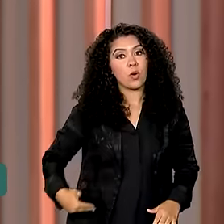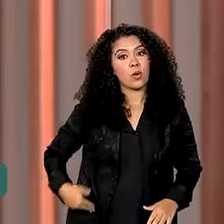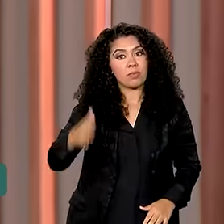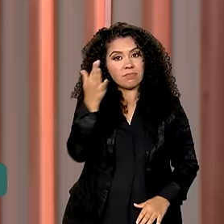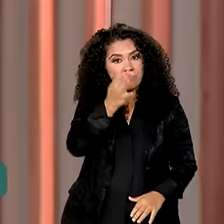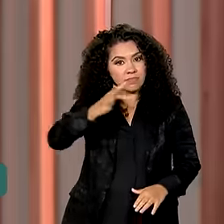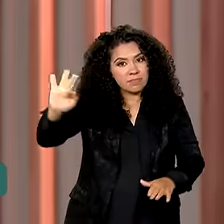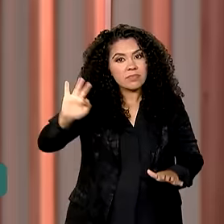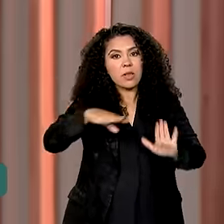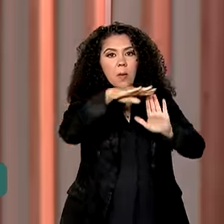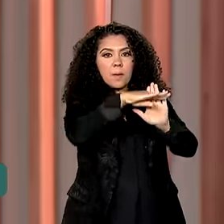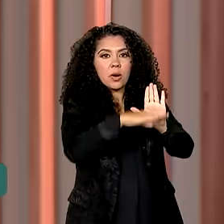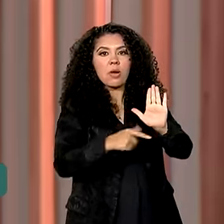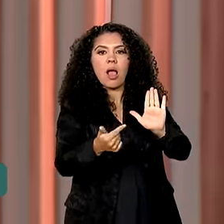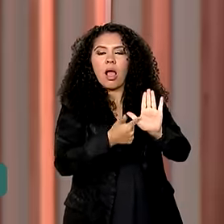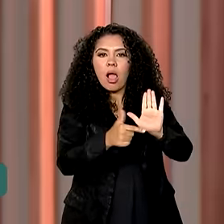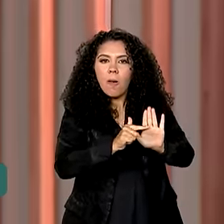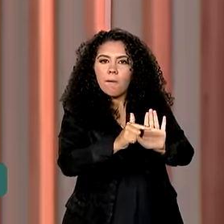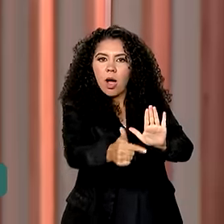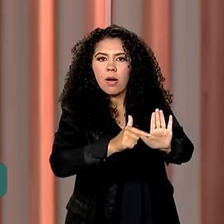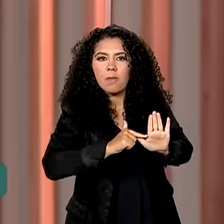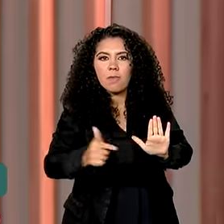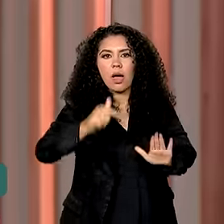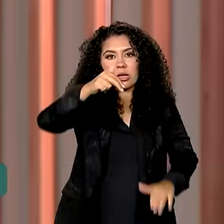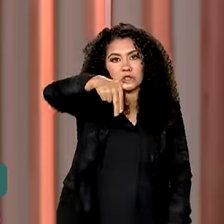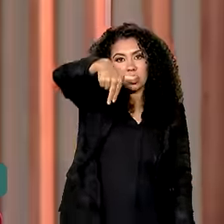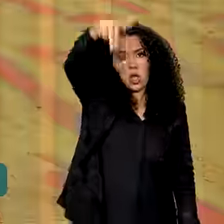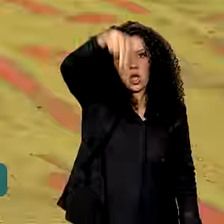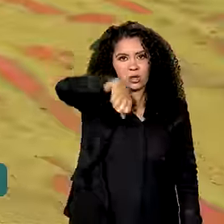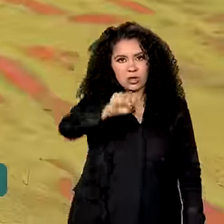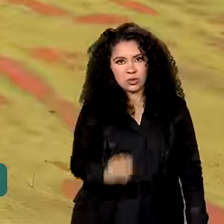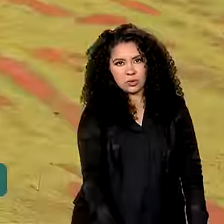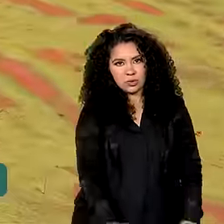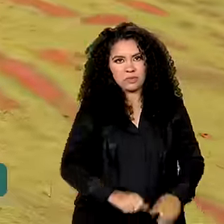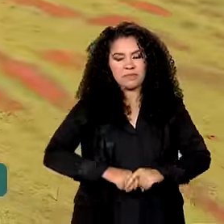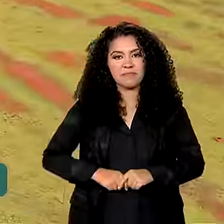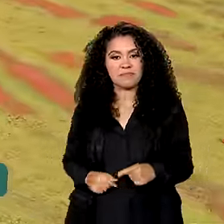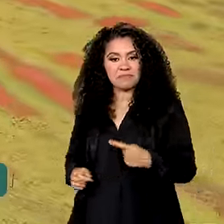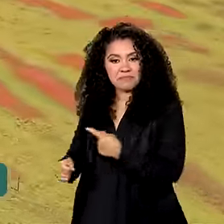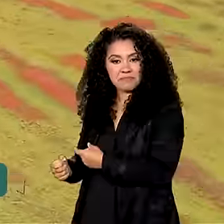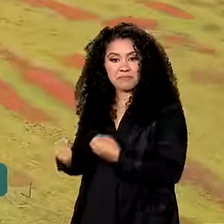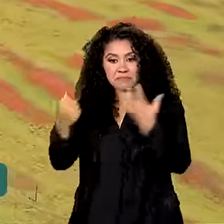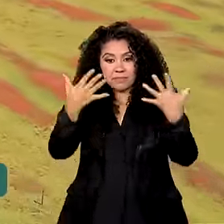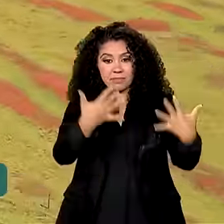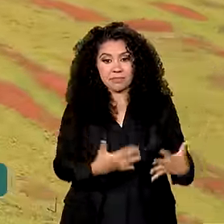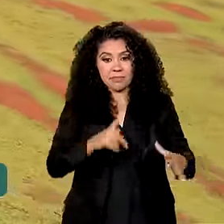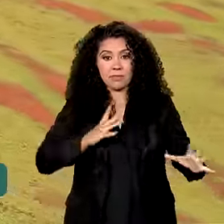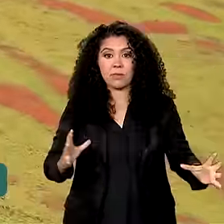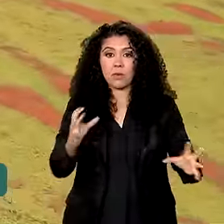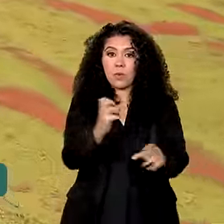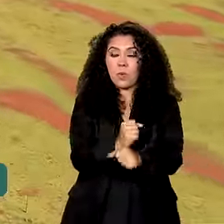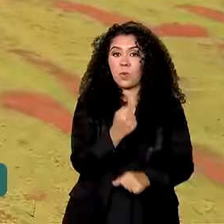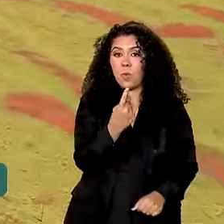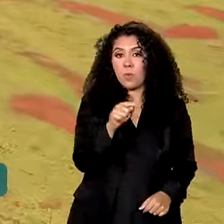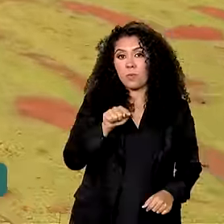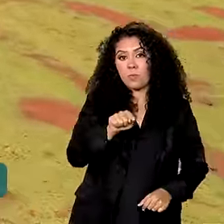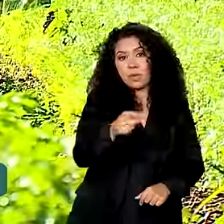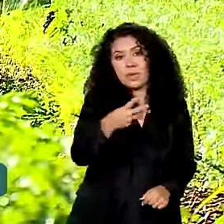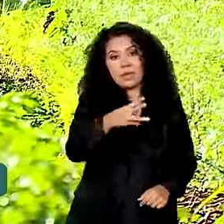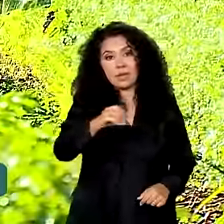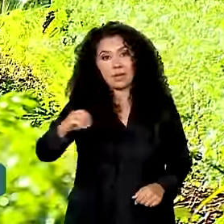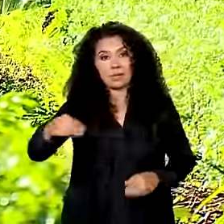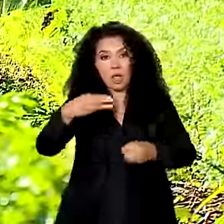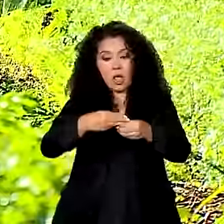fortalecer as cadeias produtivas de norte a sul do país. Presentes em cerca de 1.300 municípios,